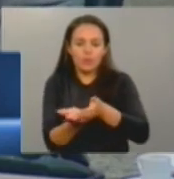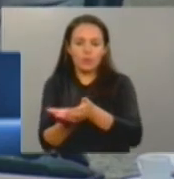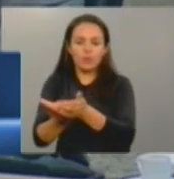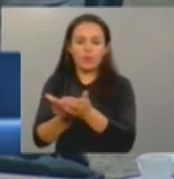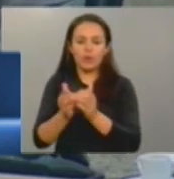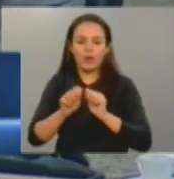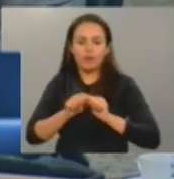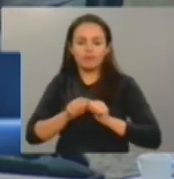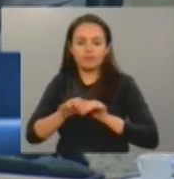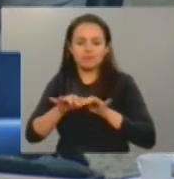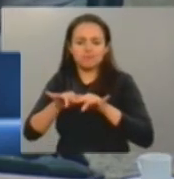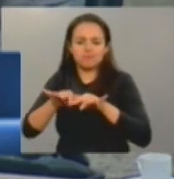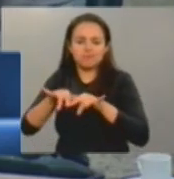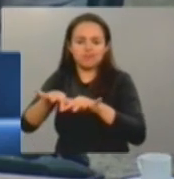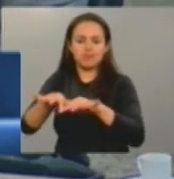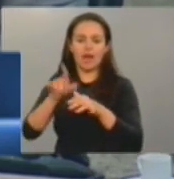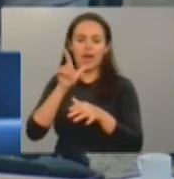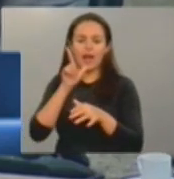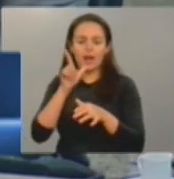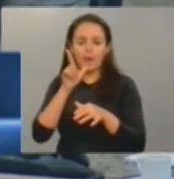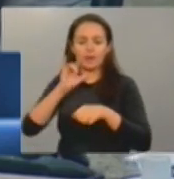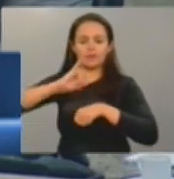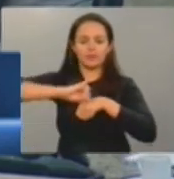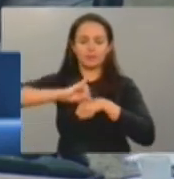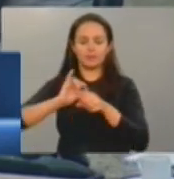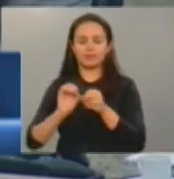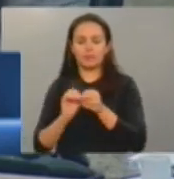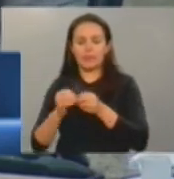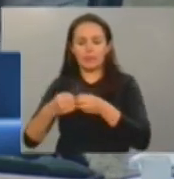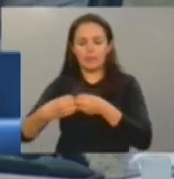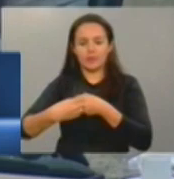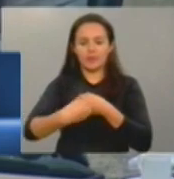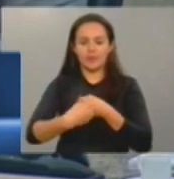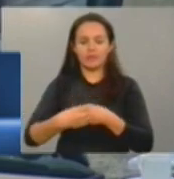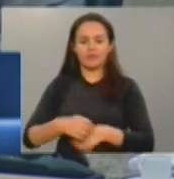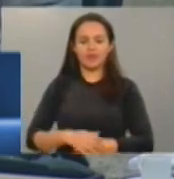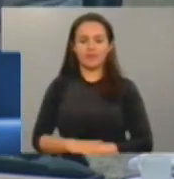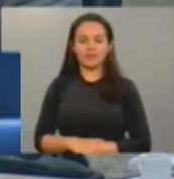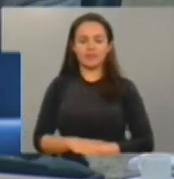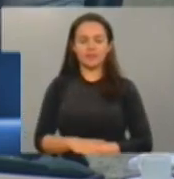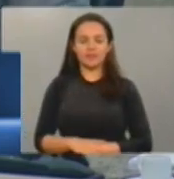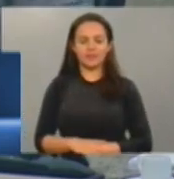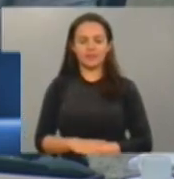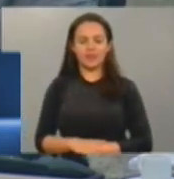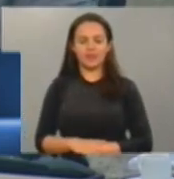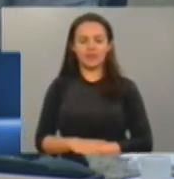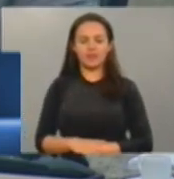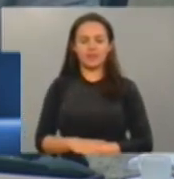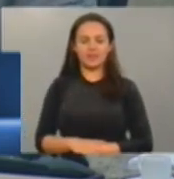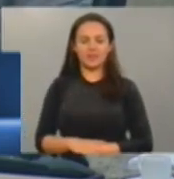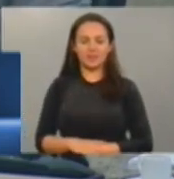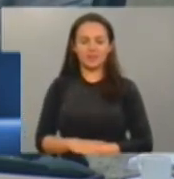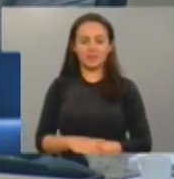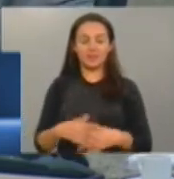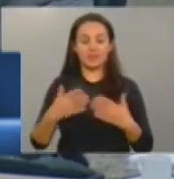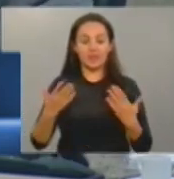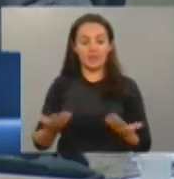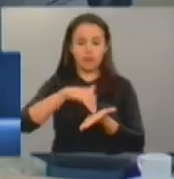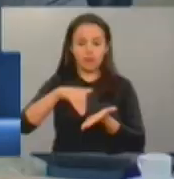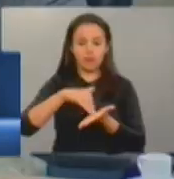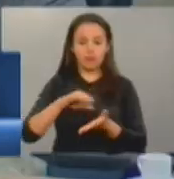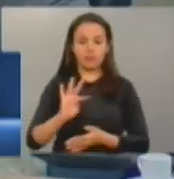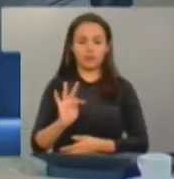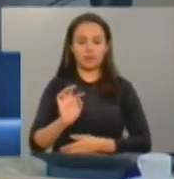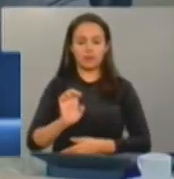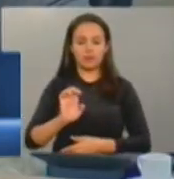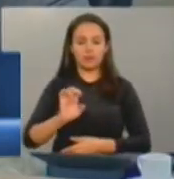depois, a zona do CIP. E, consequentemente, com a conclusão do CAC, abastecer, fazer a integração das bacias.